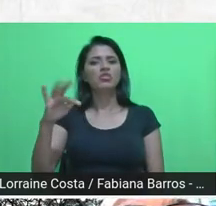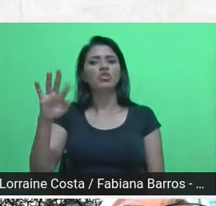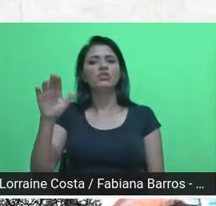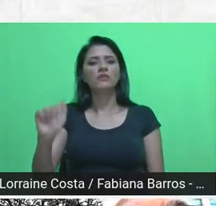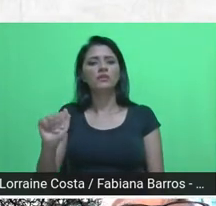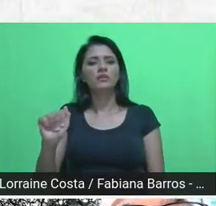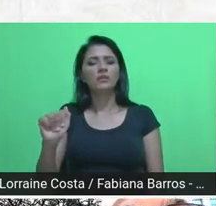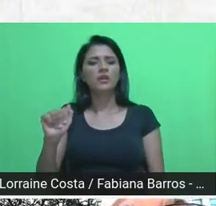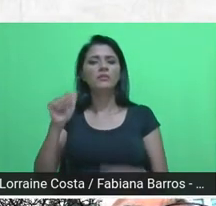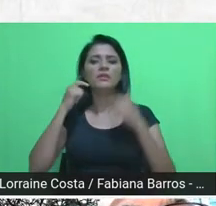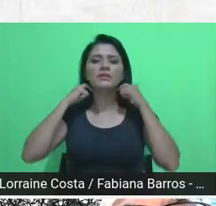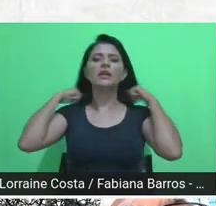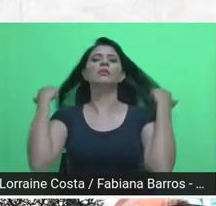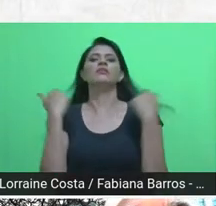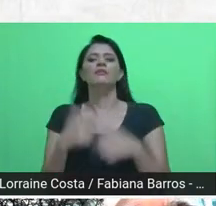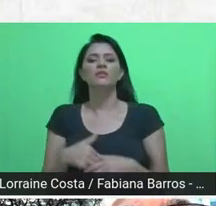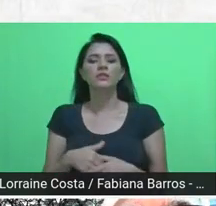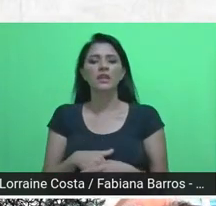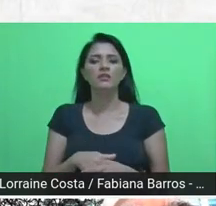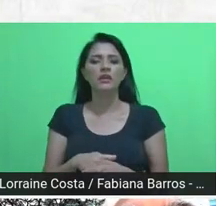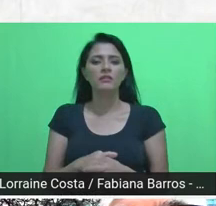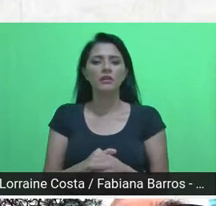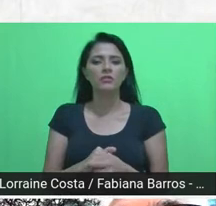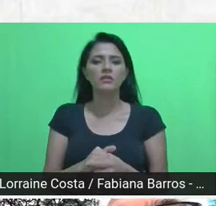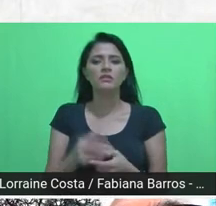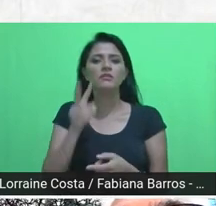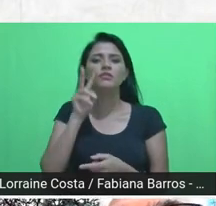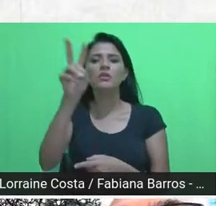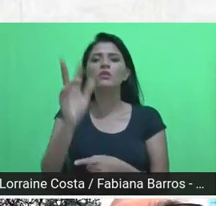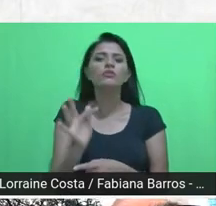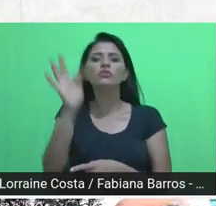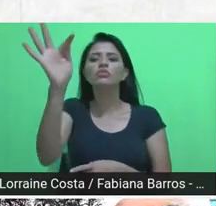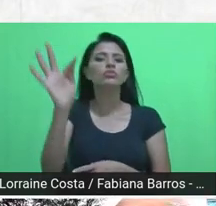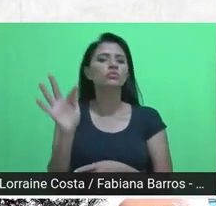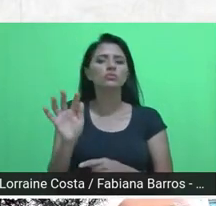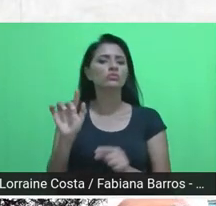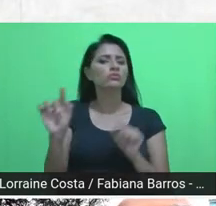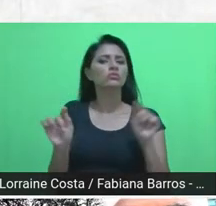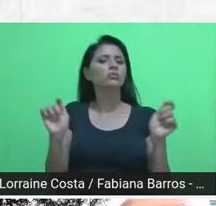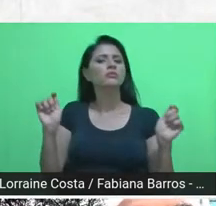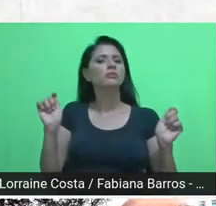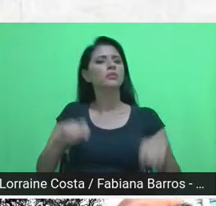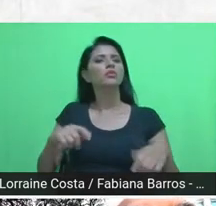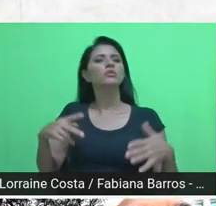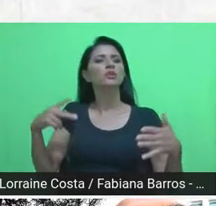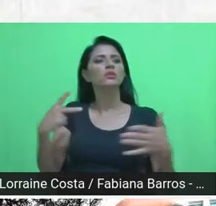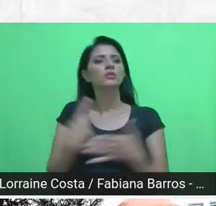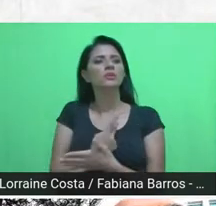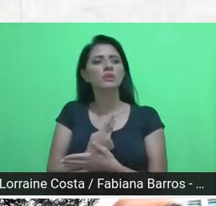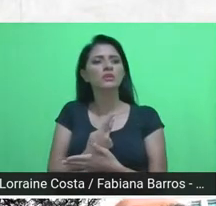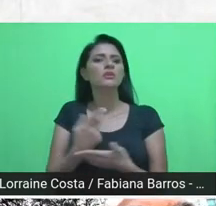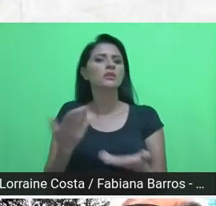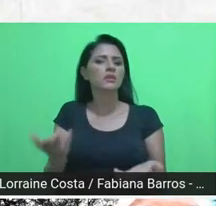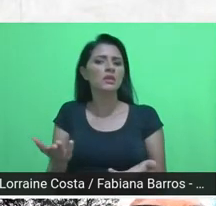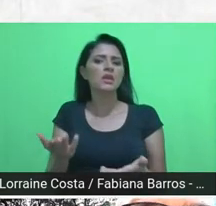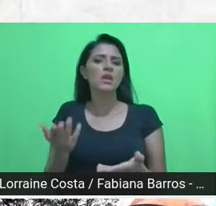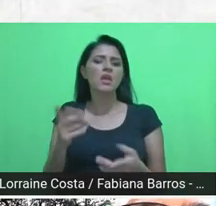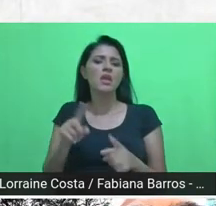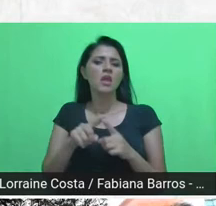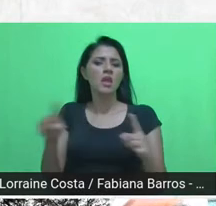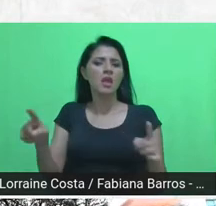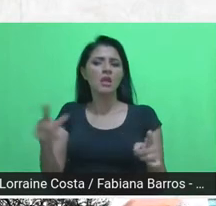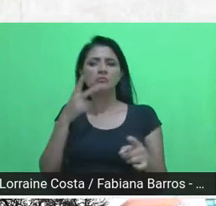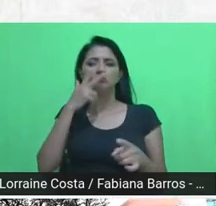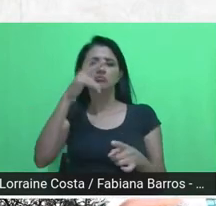futuro. O que pode acontecer com os fatores que são classificados como ameaça